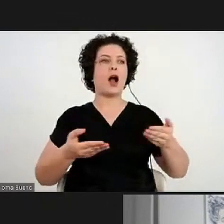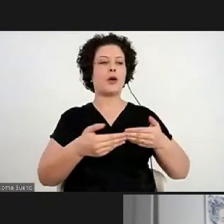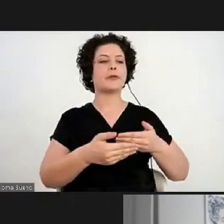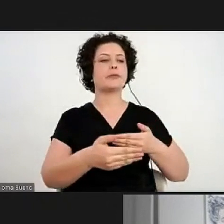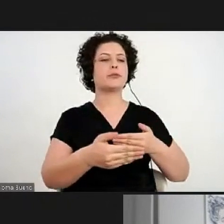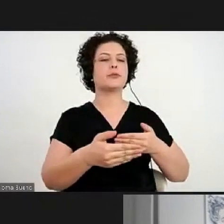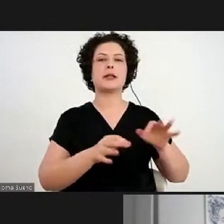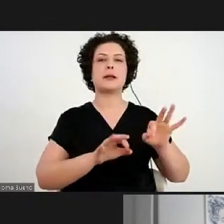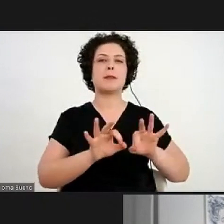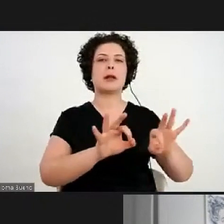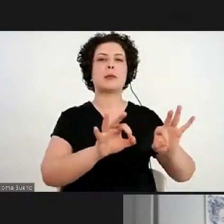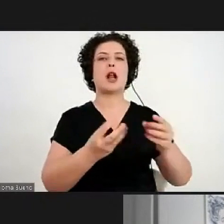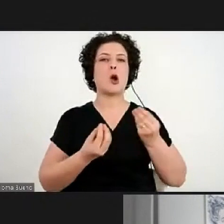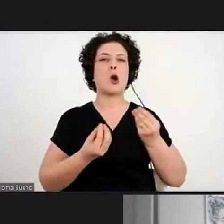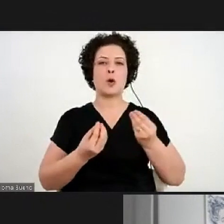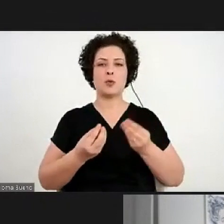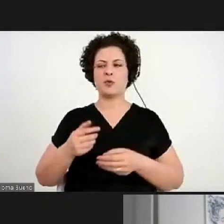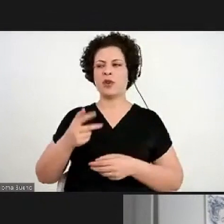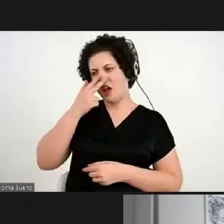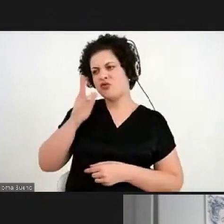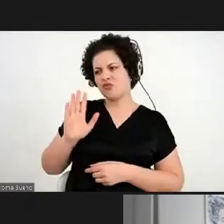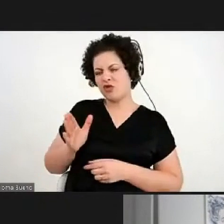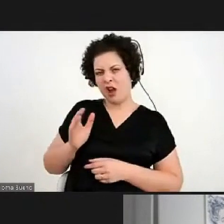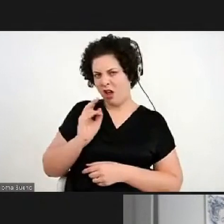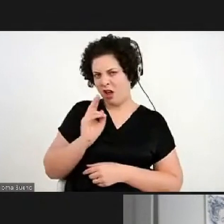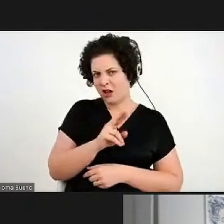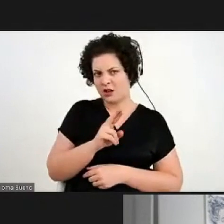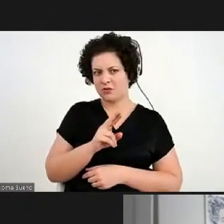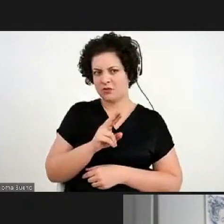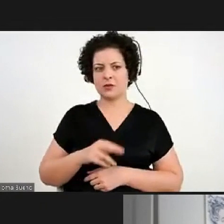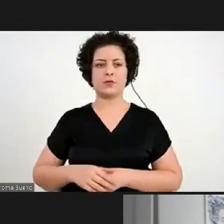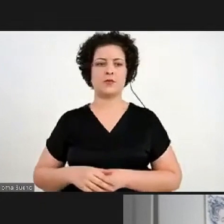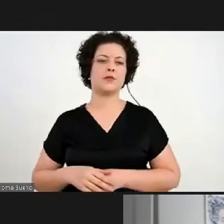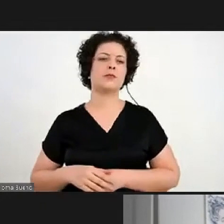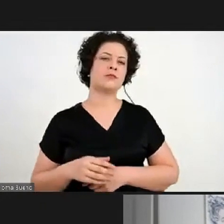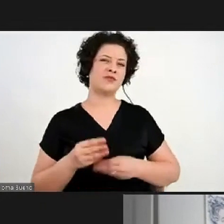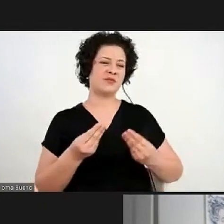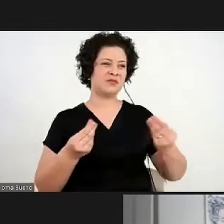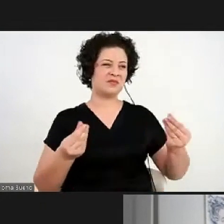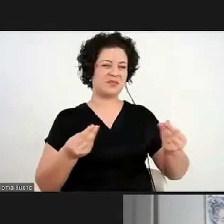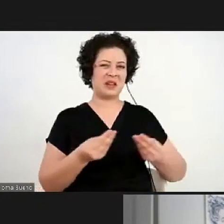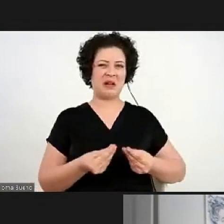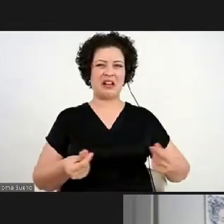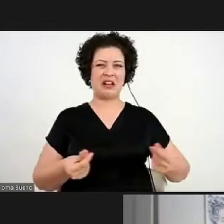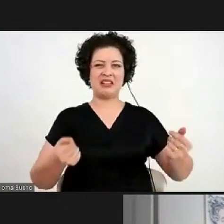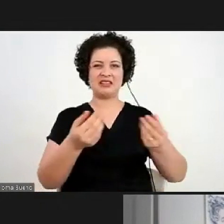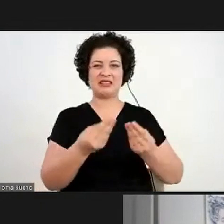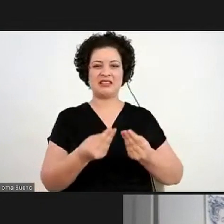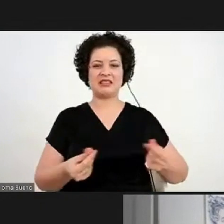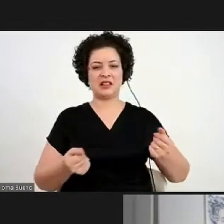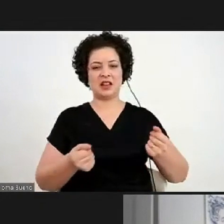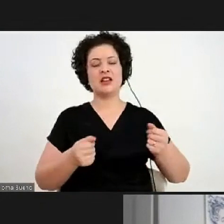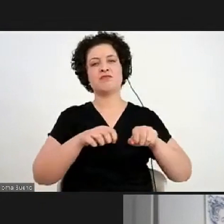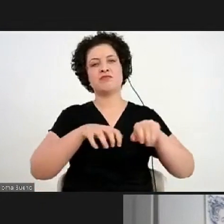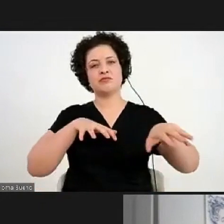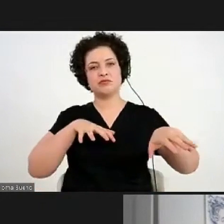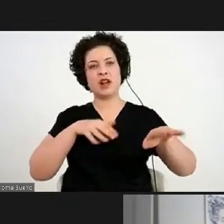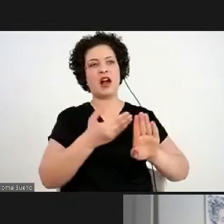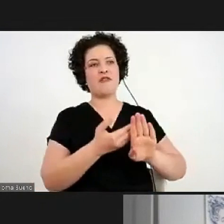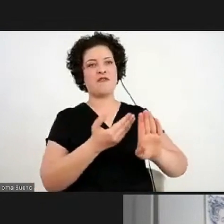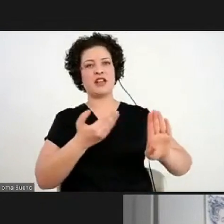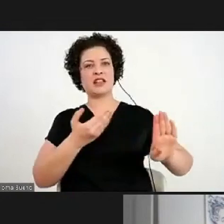Acho que, de uma certa maneira, já falou, não Ah, mas tiram, com certeza, os meios digitais, eles podem nos afastar dos